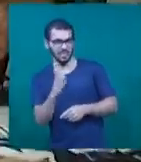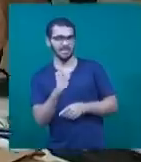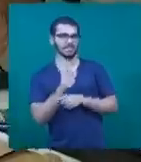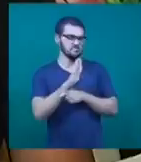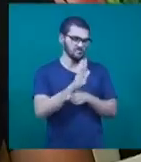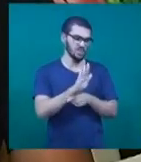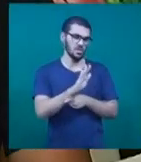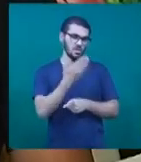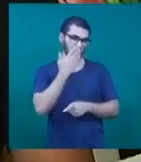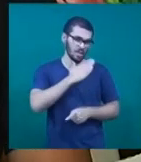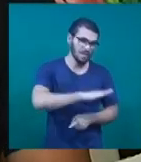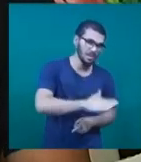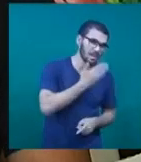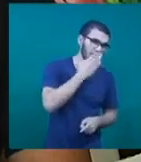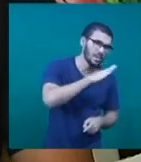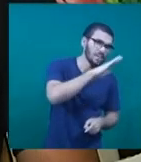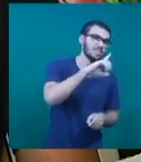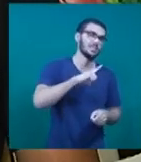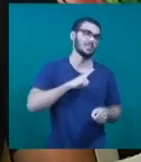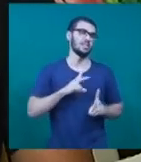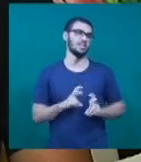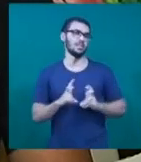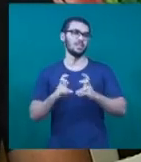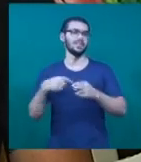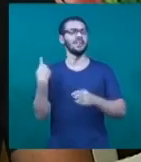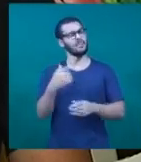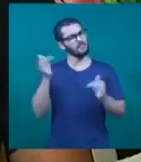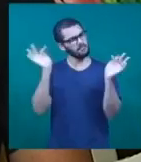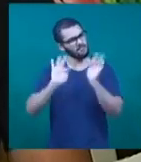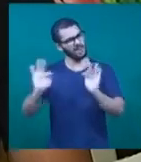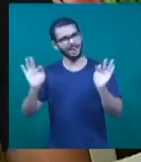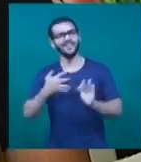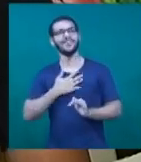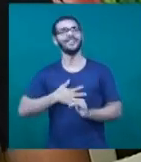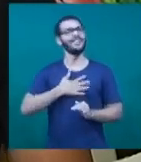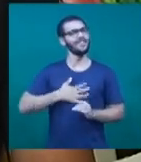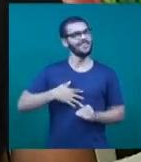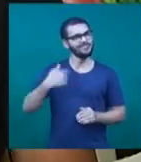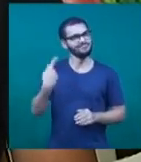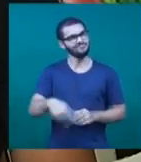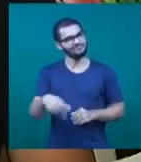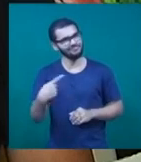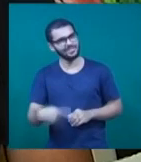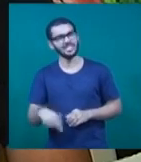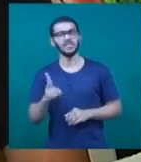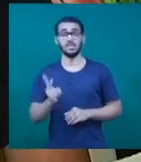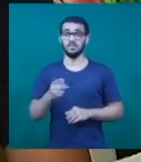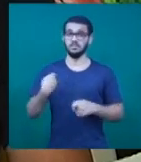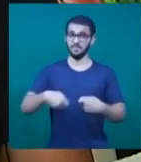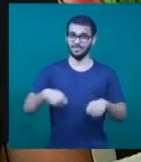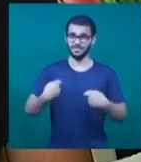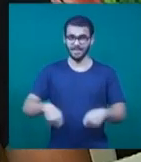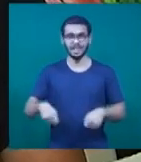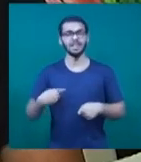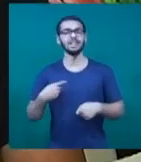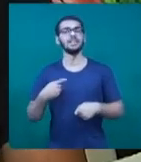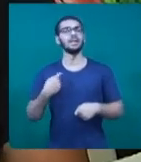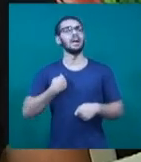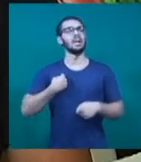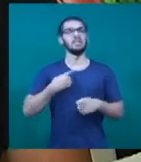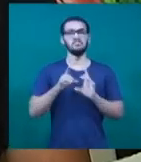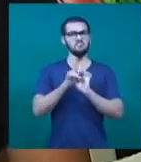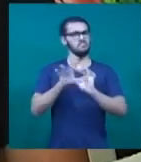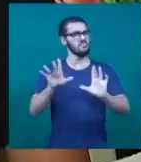com Câncer. Sou muito feliz aqui, por isso que eu gosto muito daqui, todas as vezes que precisar de alguma coisa, o que precisar de mim, eu estou